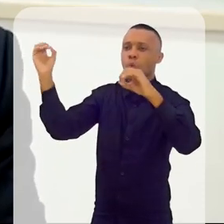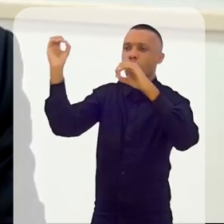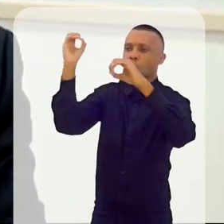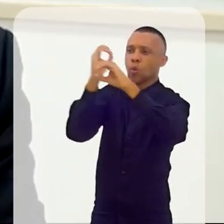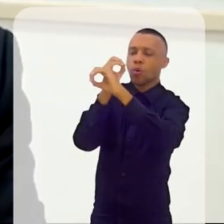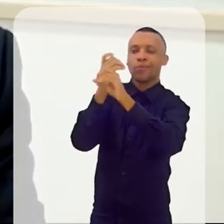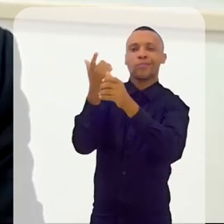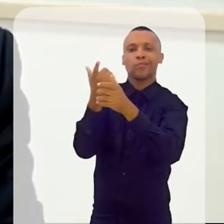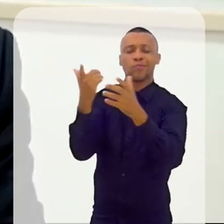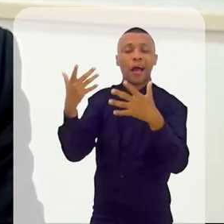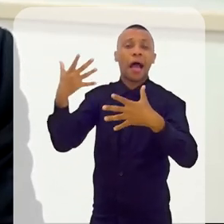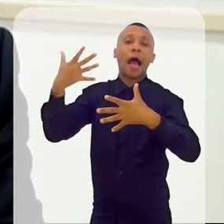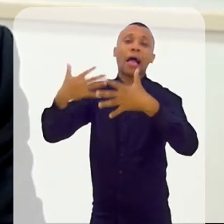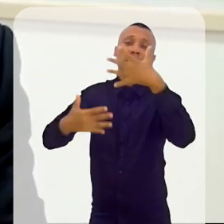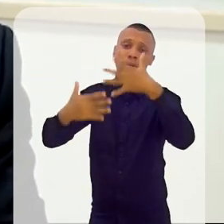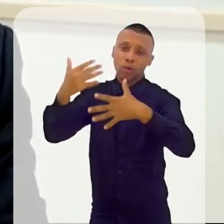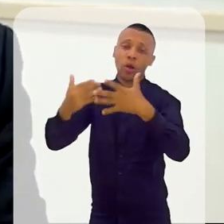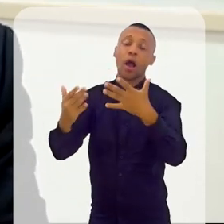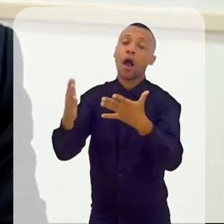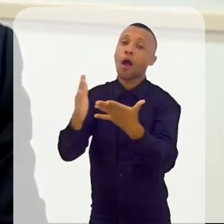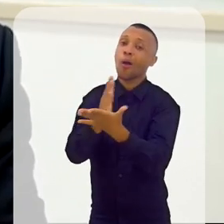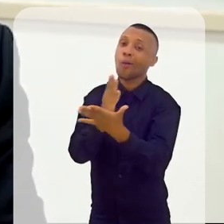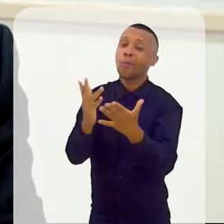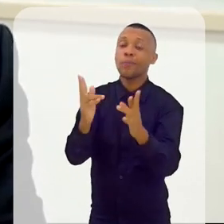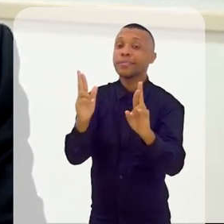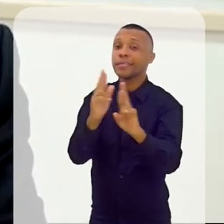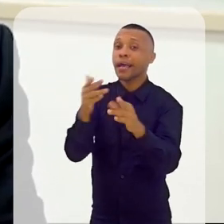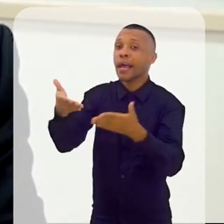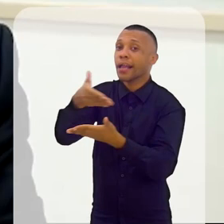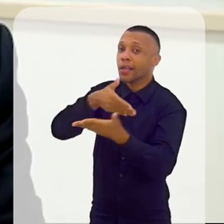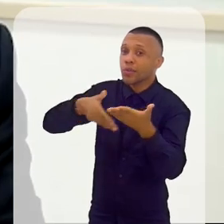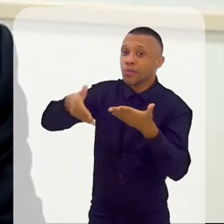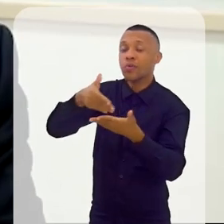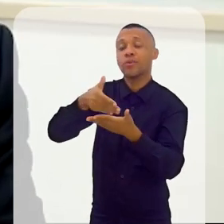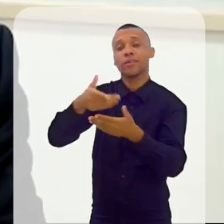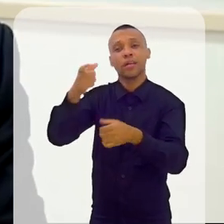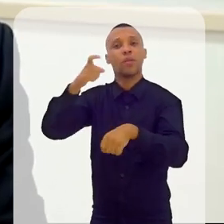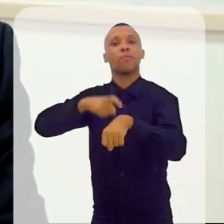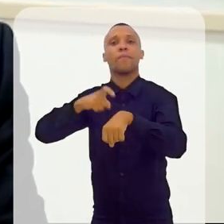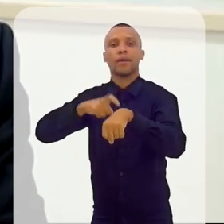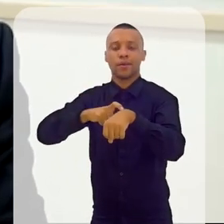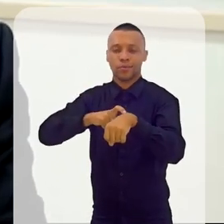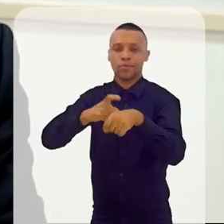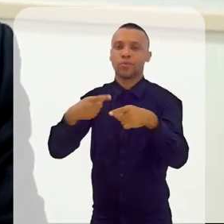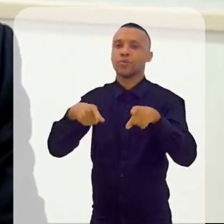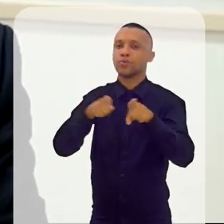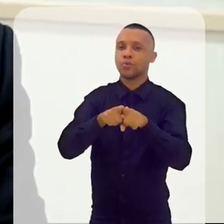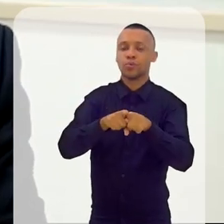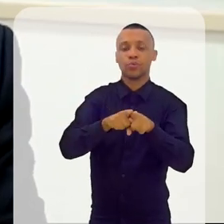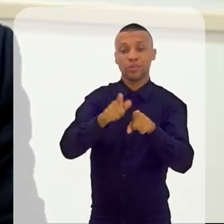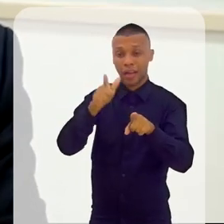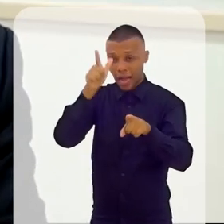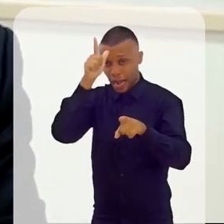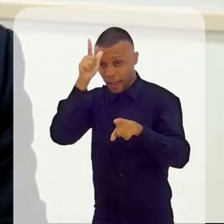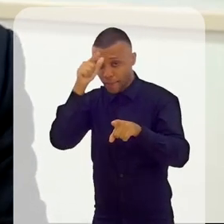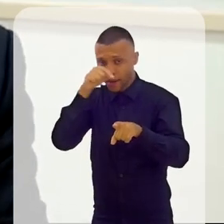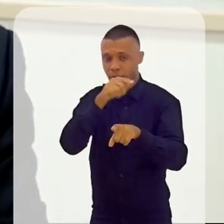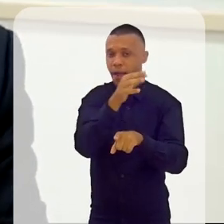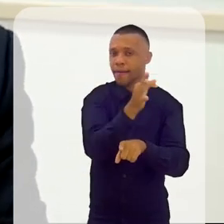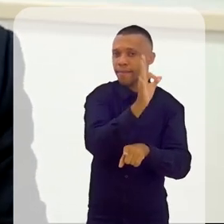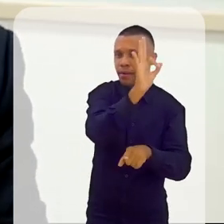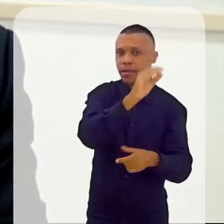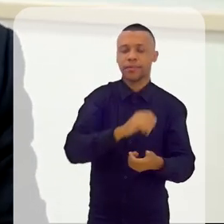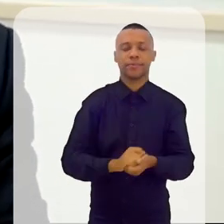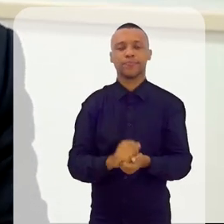relacionamento, naquele momento, da Alemanha com a França. E eu estava lá participando na feira de